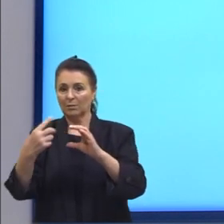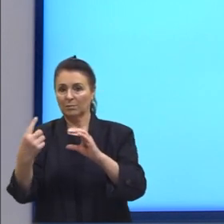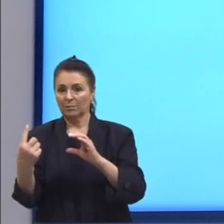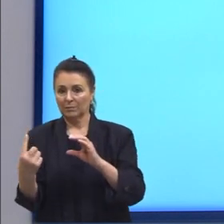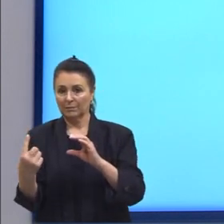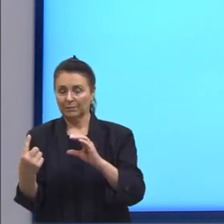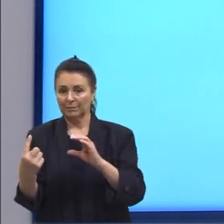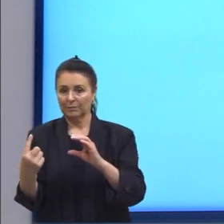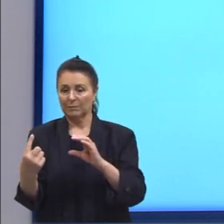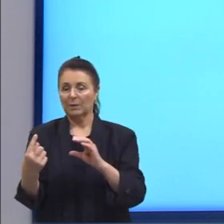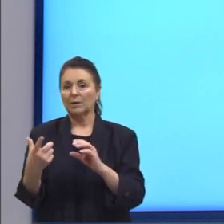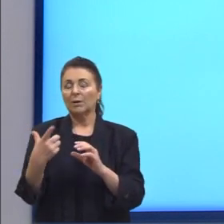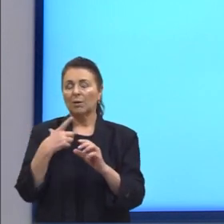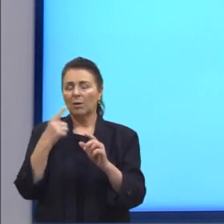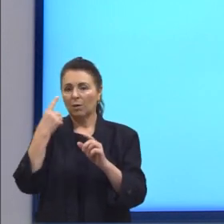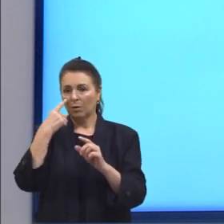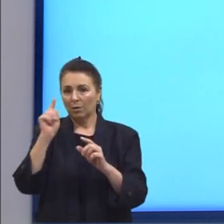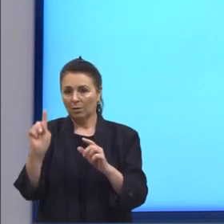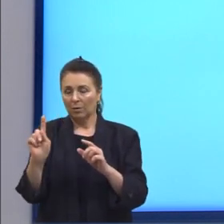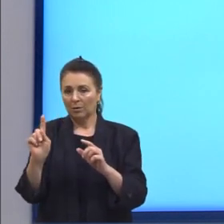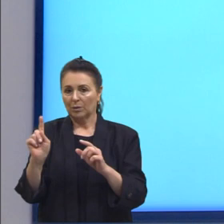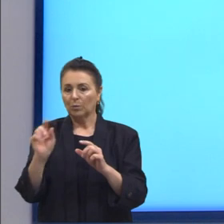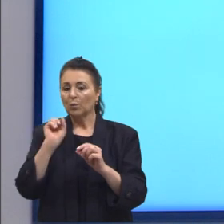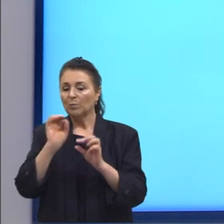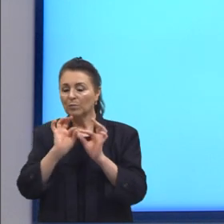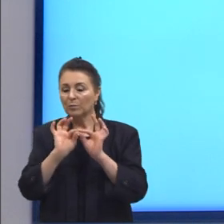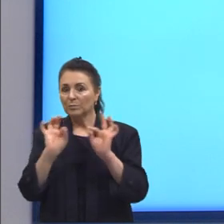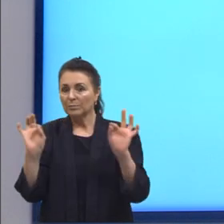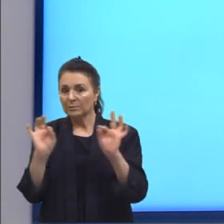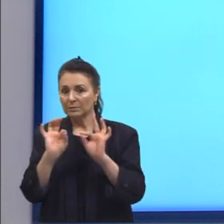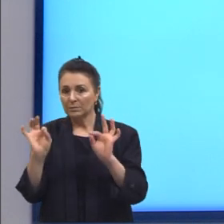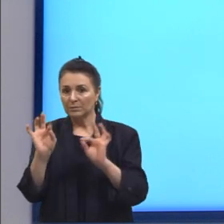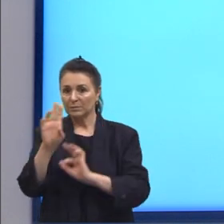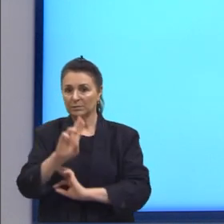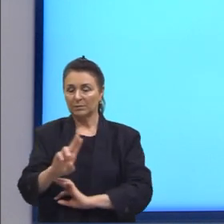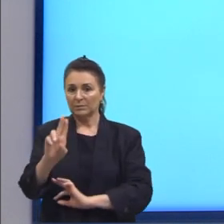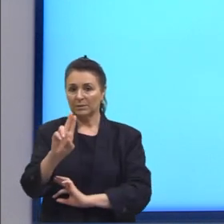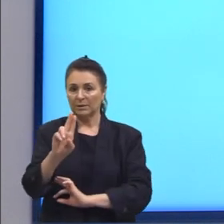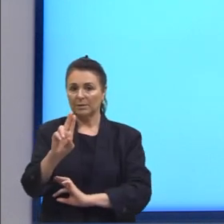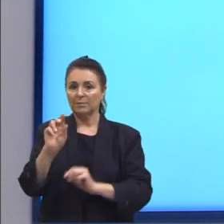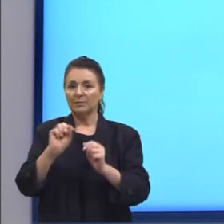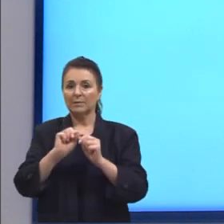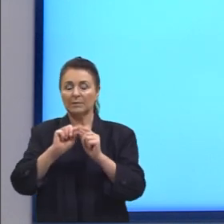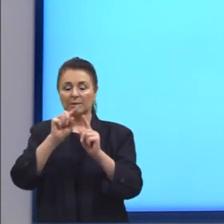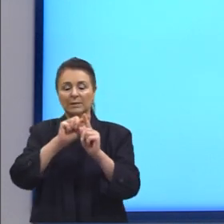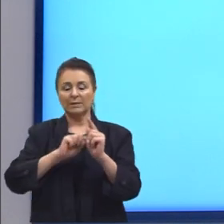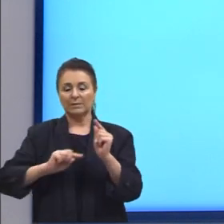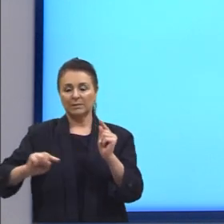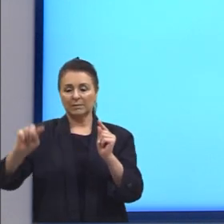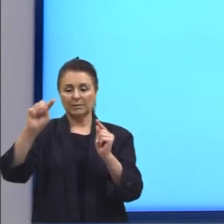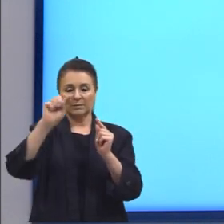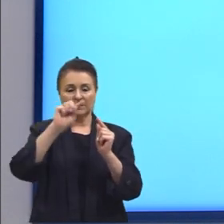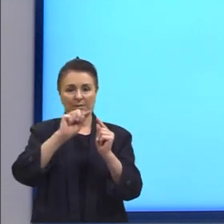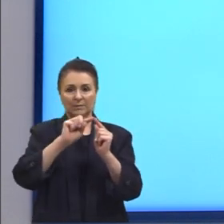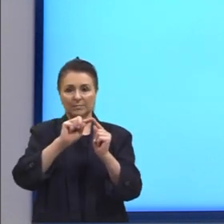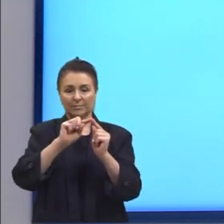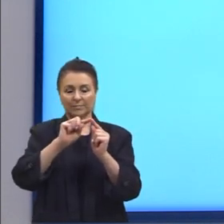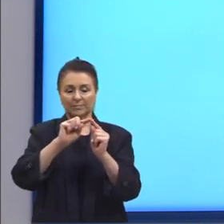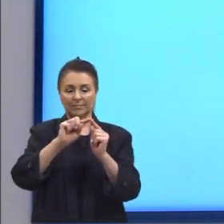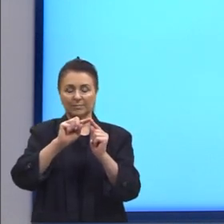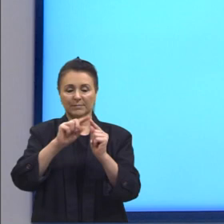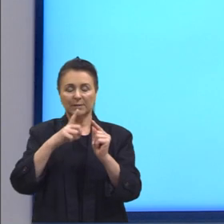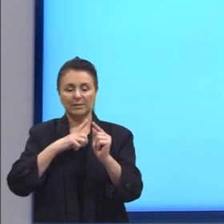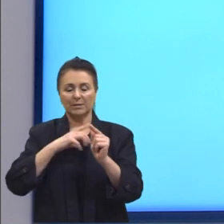Nós vamos definir o tamanho, a unidade de medida que eu vou utilizar para construir a minha circunferência. Então, seja ela